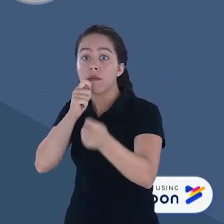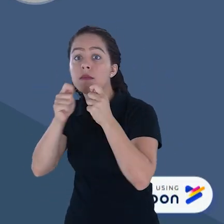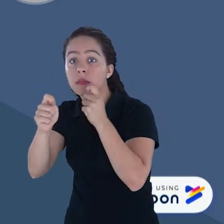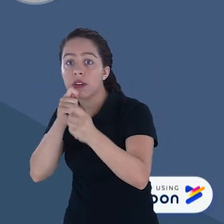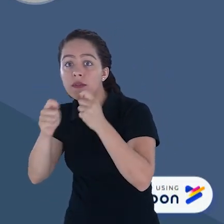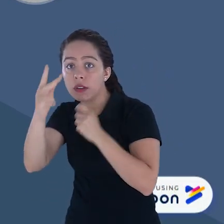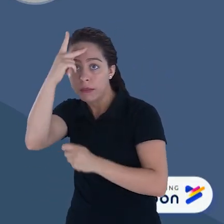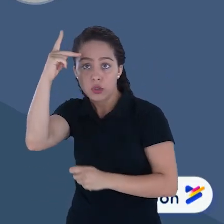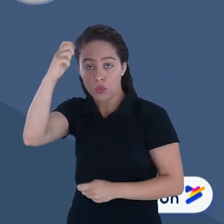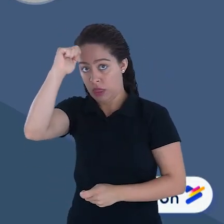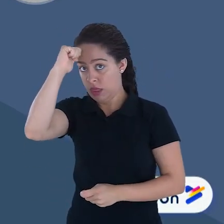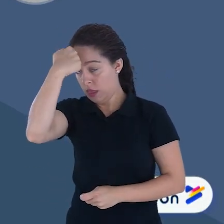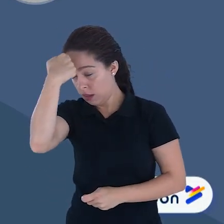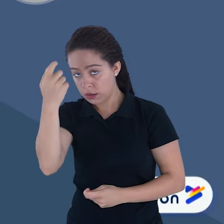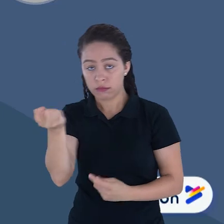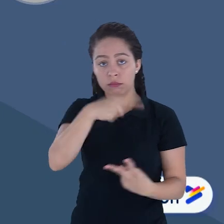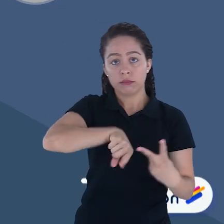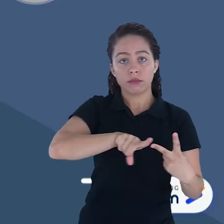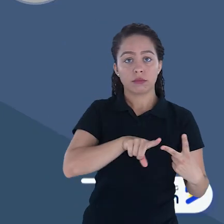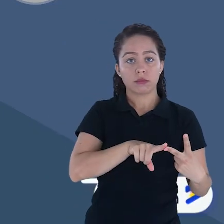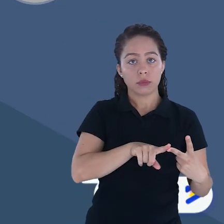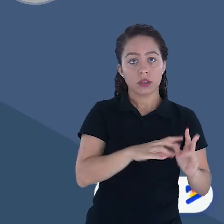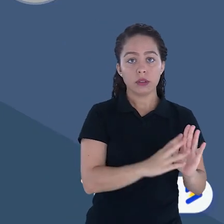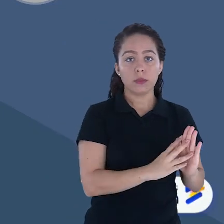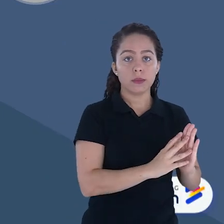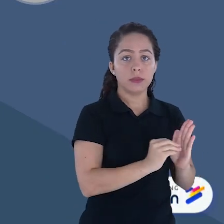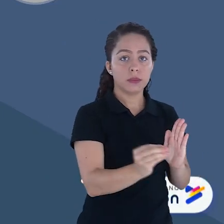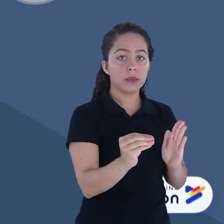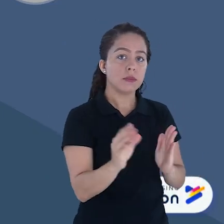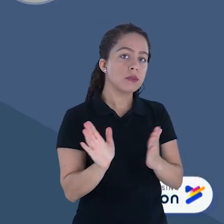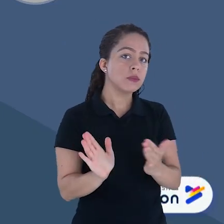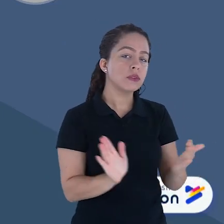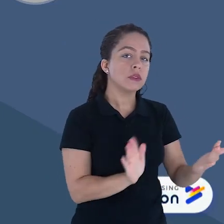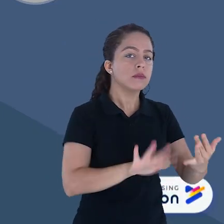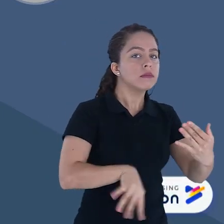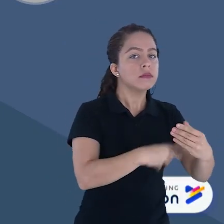Modelo de Convocação para Informações Mínimas para Entrevistas de Negros